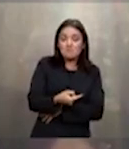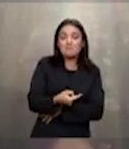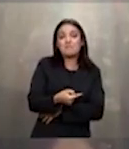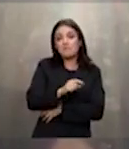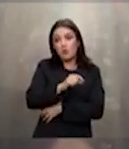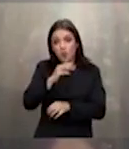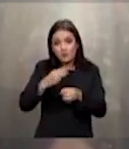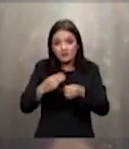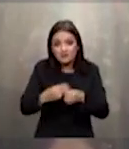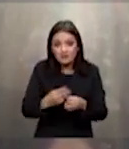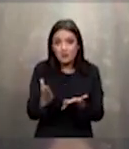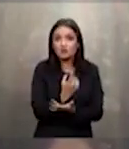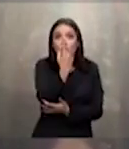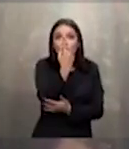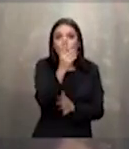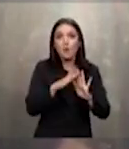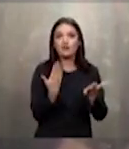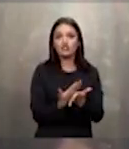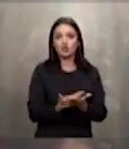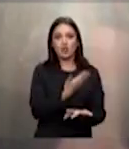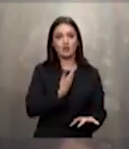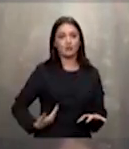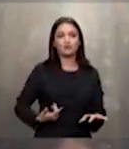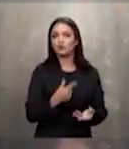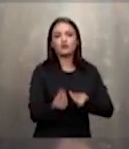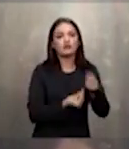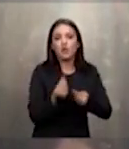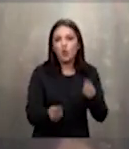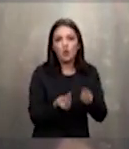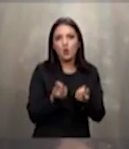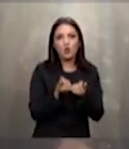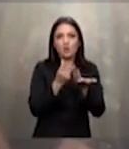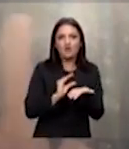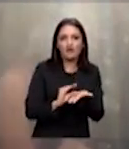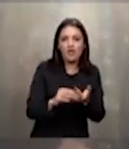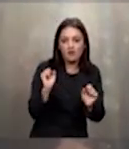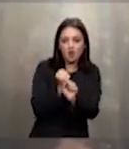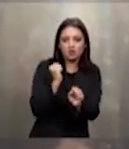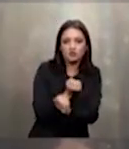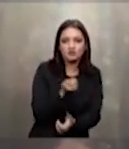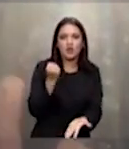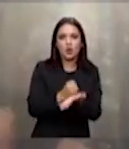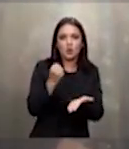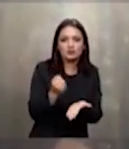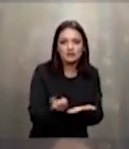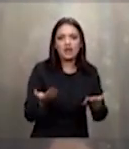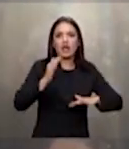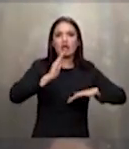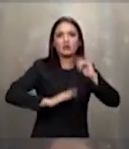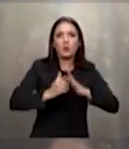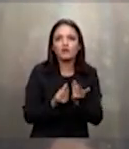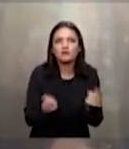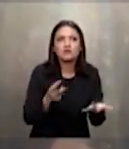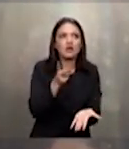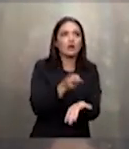providos de uma única escola pública sem condições de bancar com verbas construções contratação qualificação manutenção